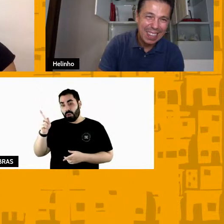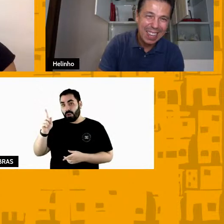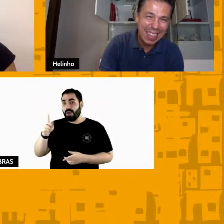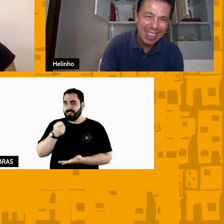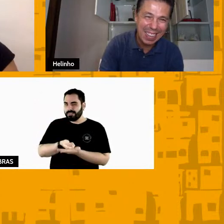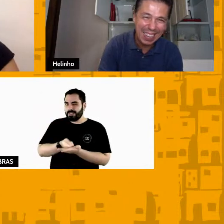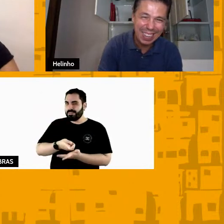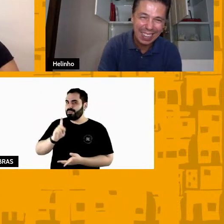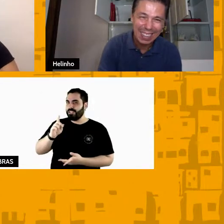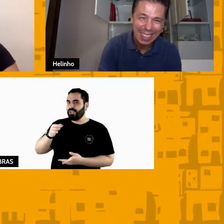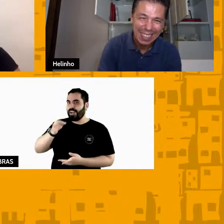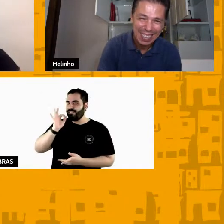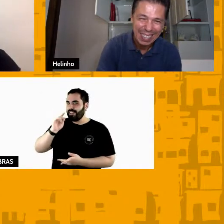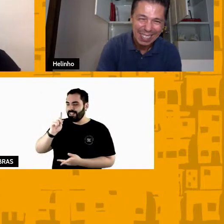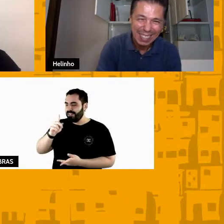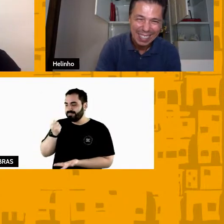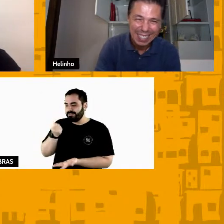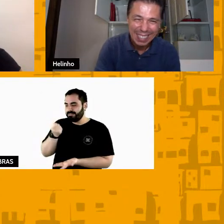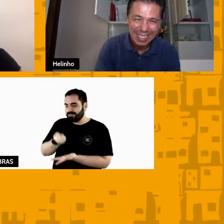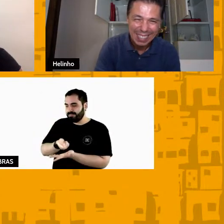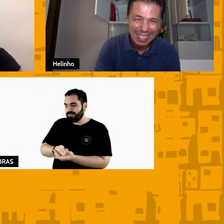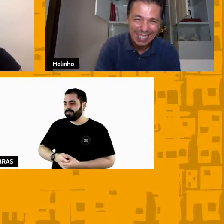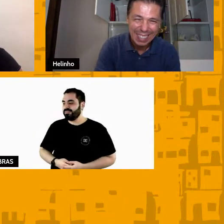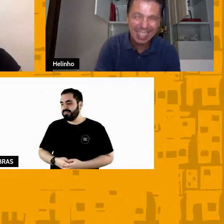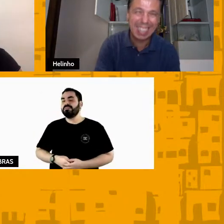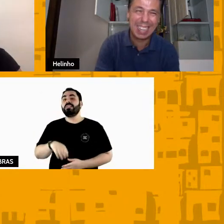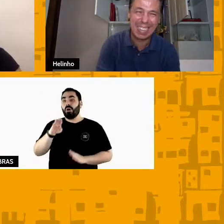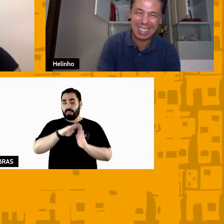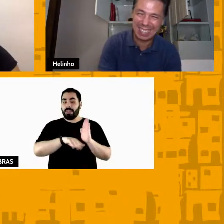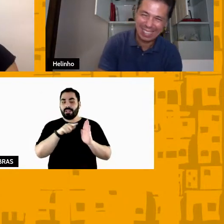está na lista